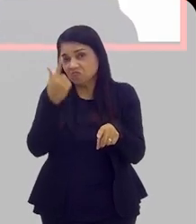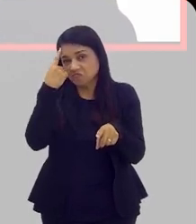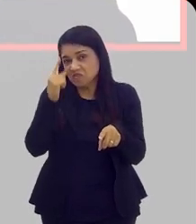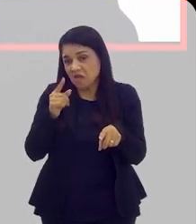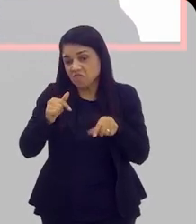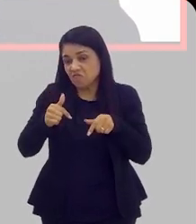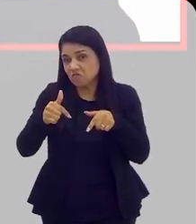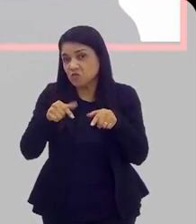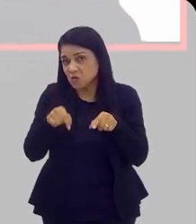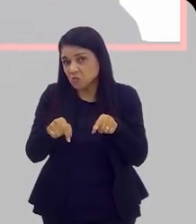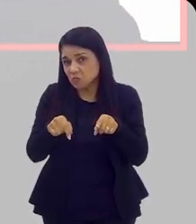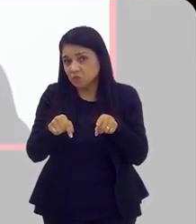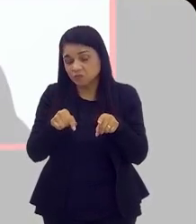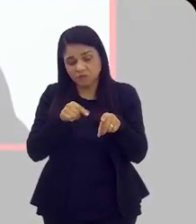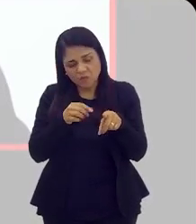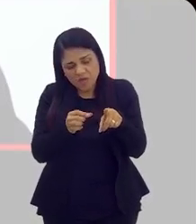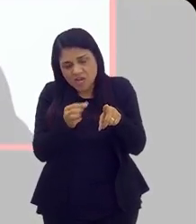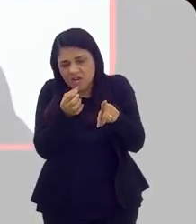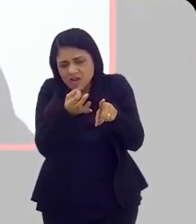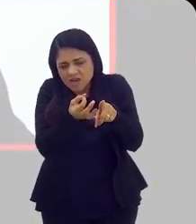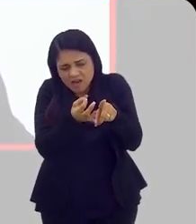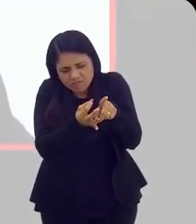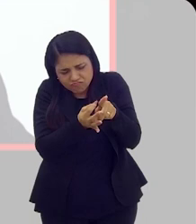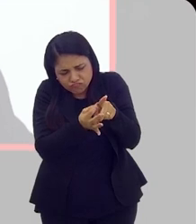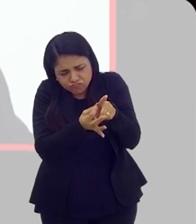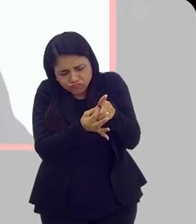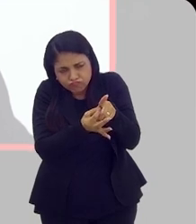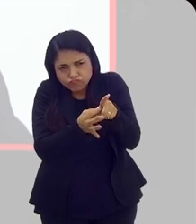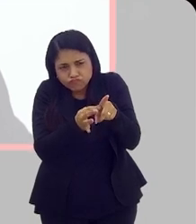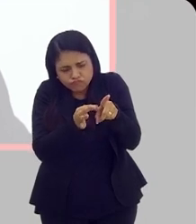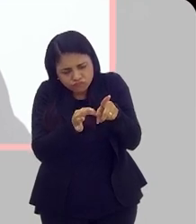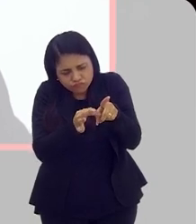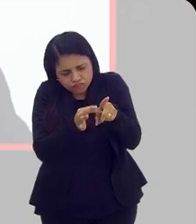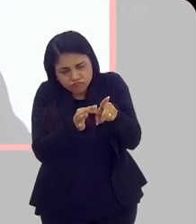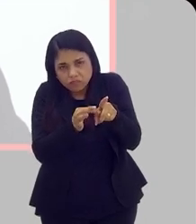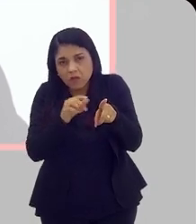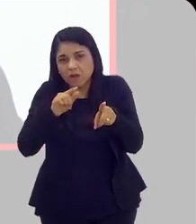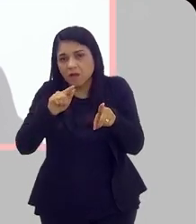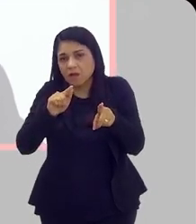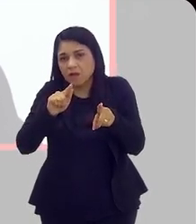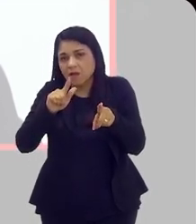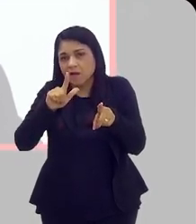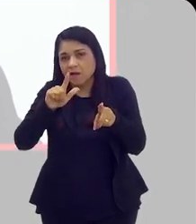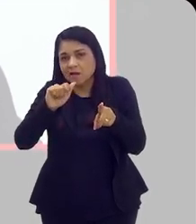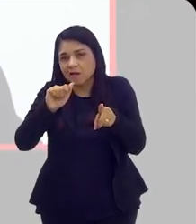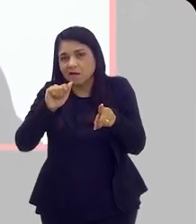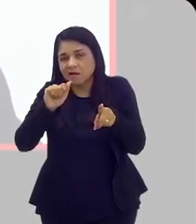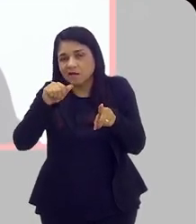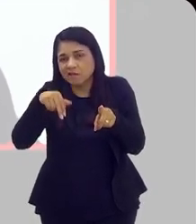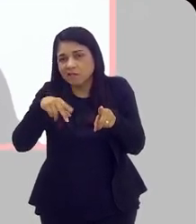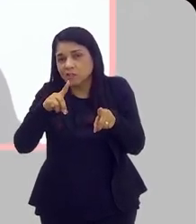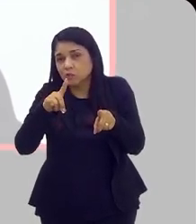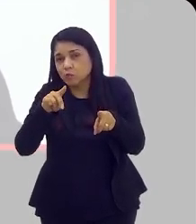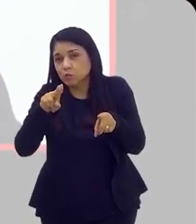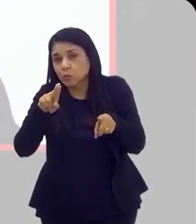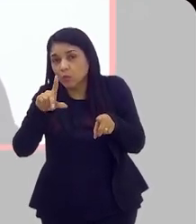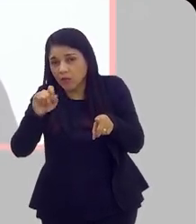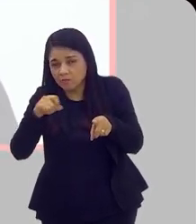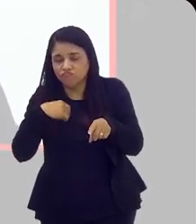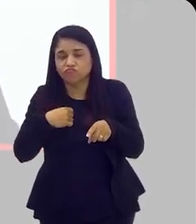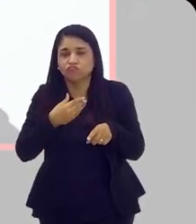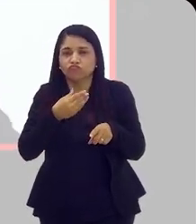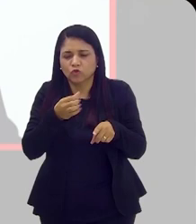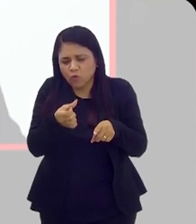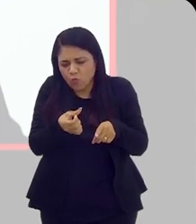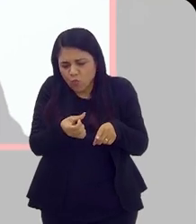saiba a função, né? A próstata, ela é uma glândula bem pequenininha, tá? Ela é um pouco maior do que uma uva, de um tamanho normal de um